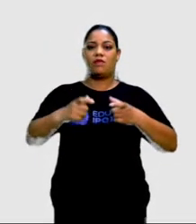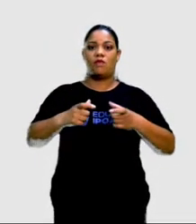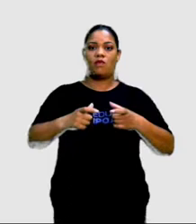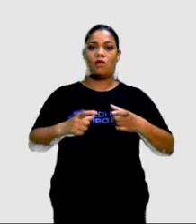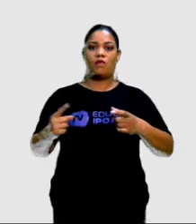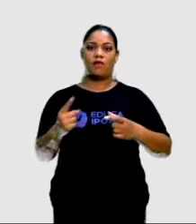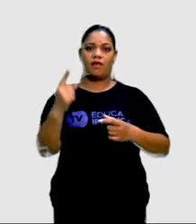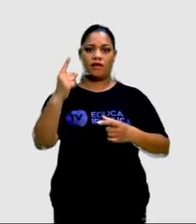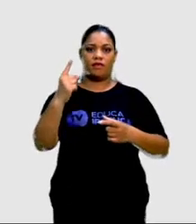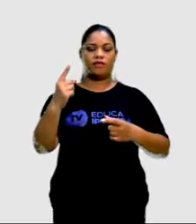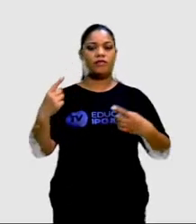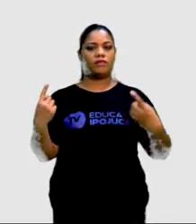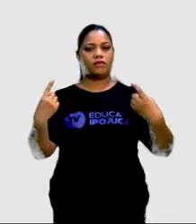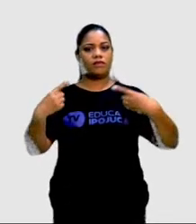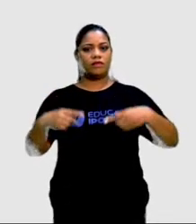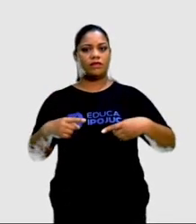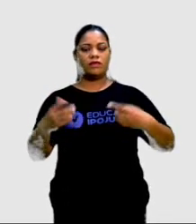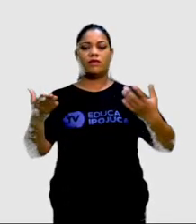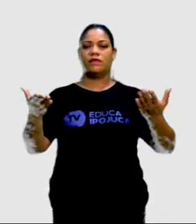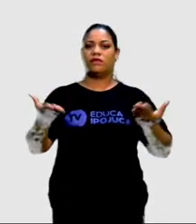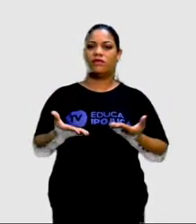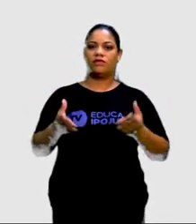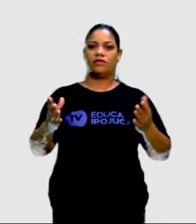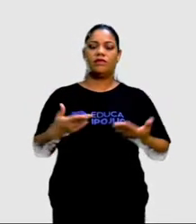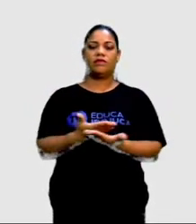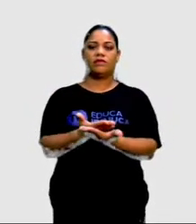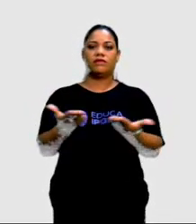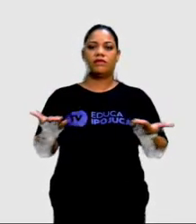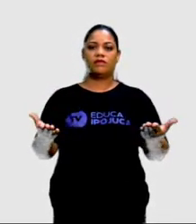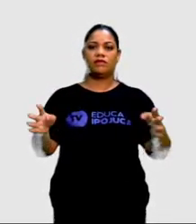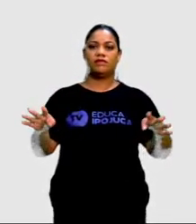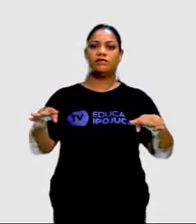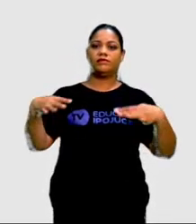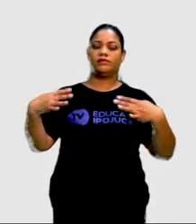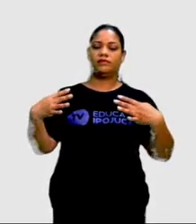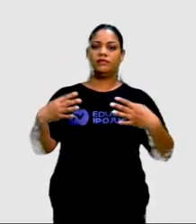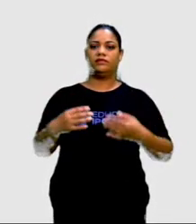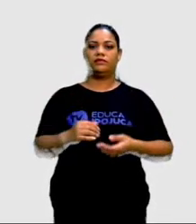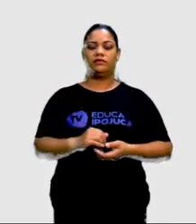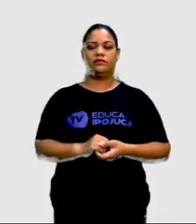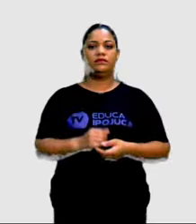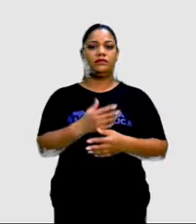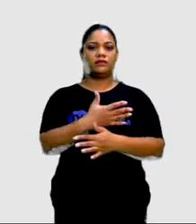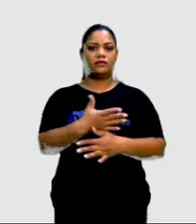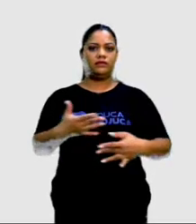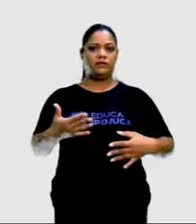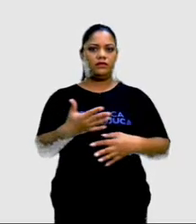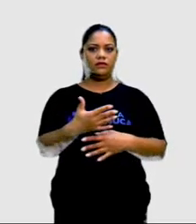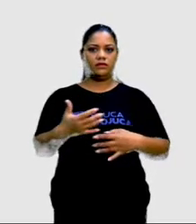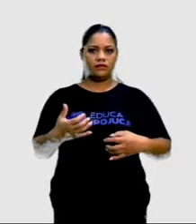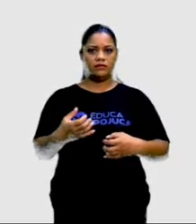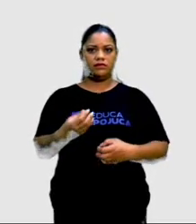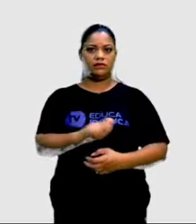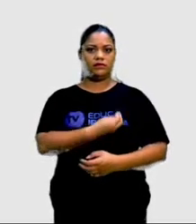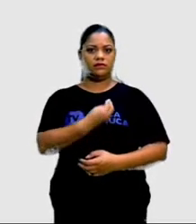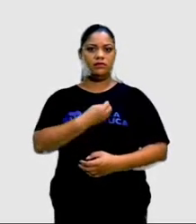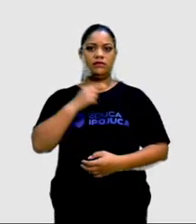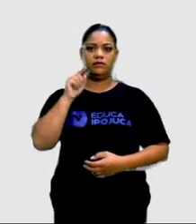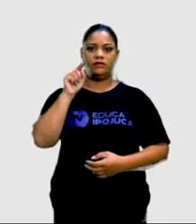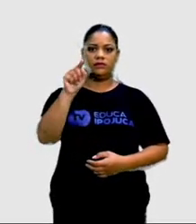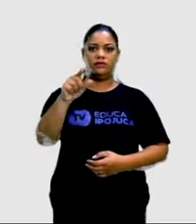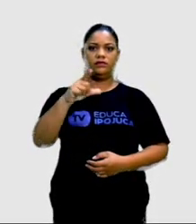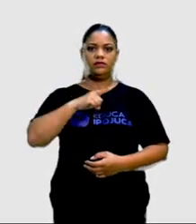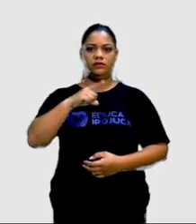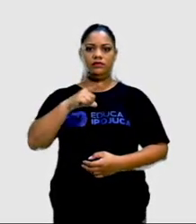E o nosso desafio de hoje, eu quero que vocês prestem atenção. Ó, na cidade ou comunidade onde você mora,